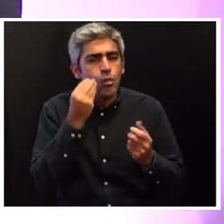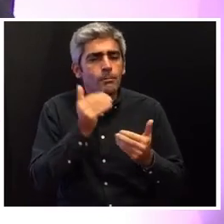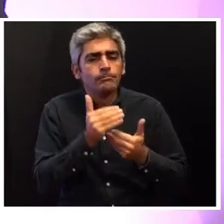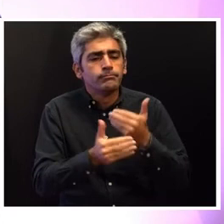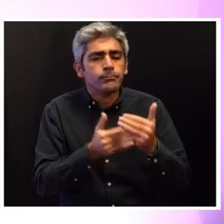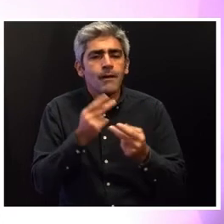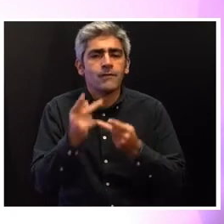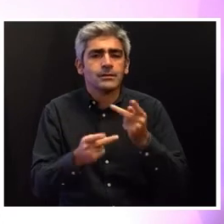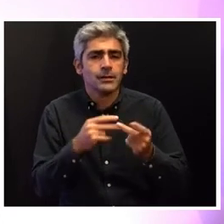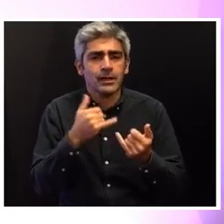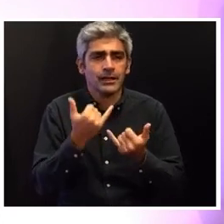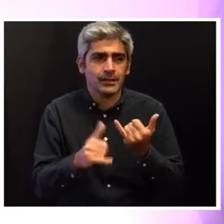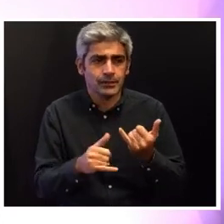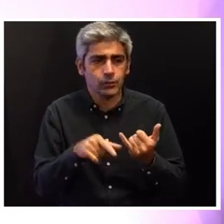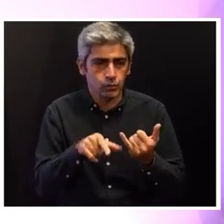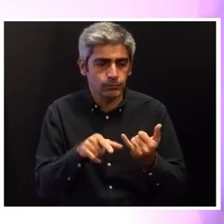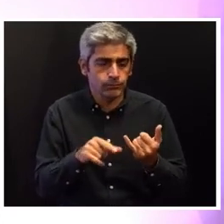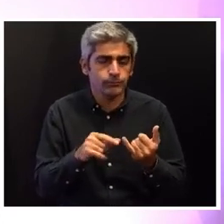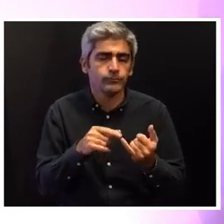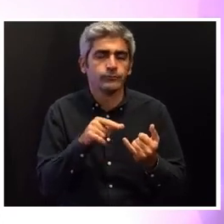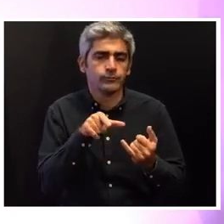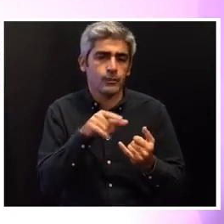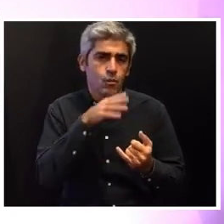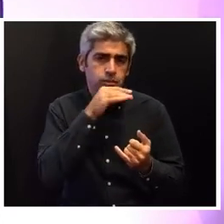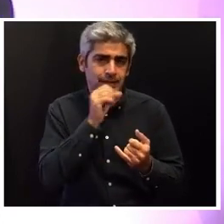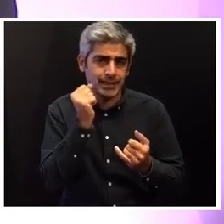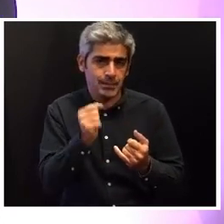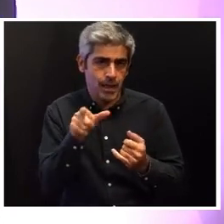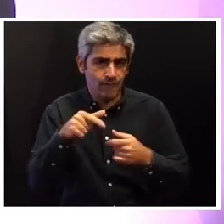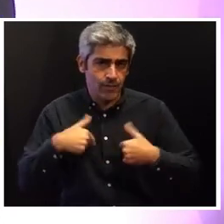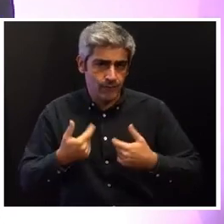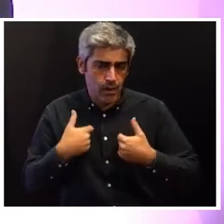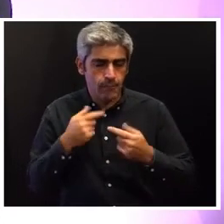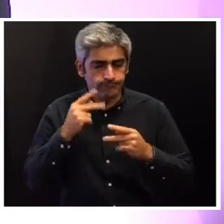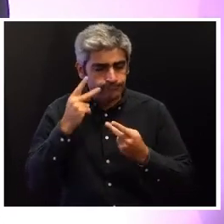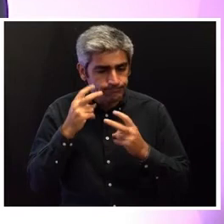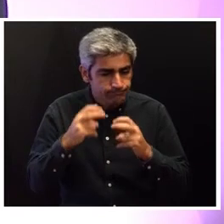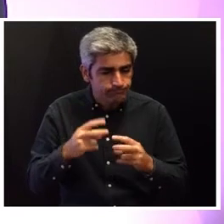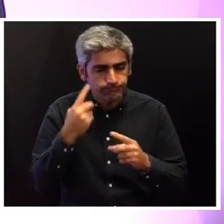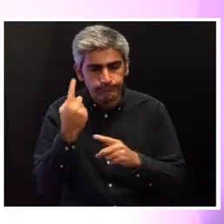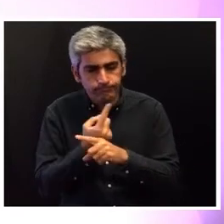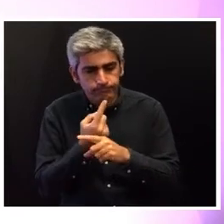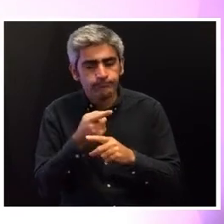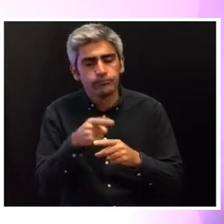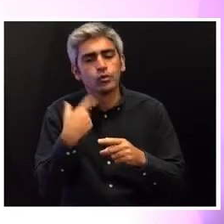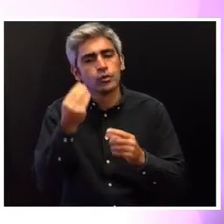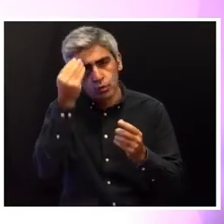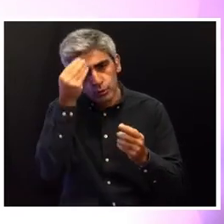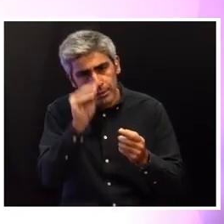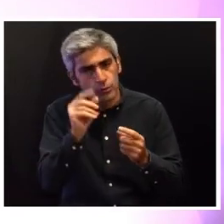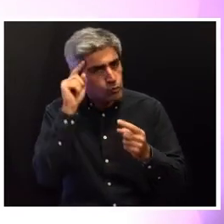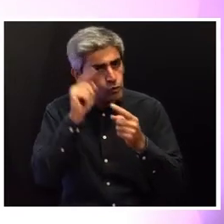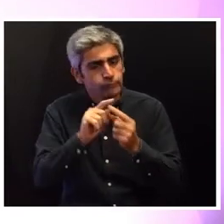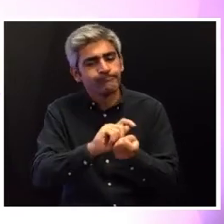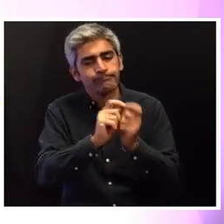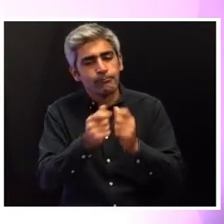avaliação de risco que são desenvolvidos pelos órgãos de polícia criminal, formulou recomendações, tendo em vista a sua melhoria